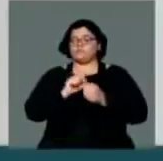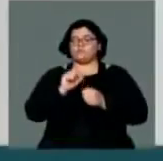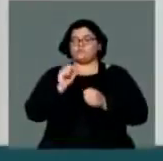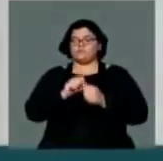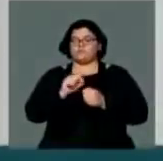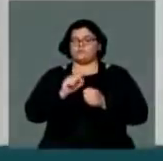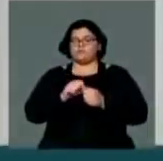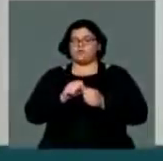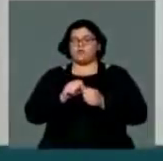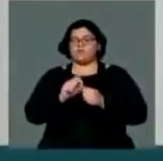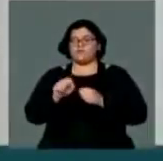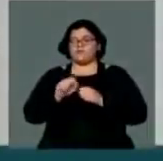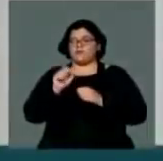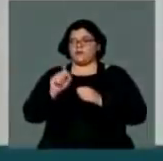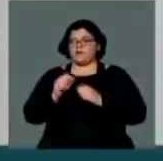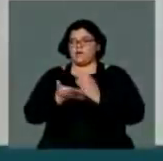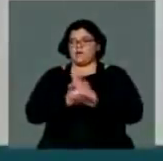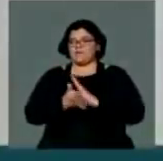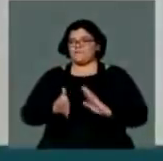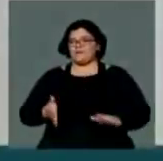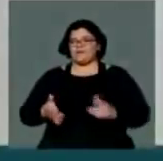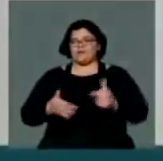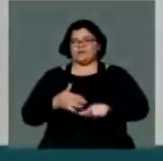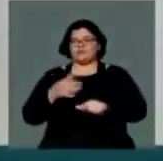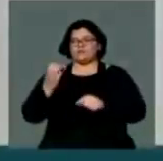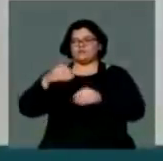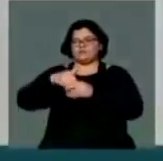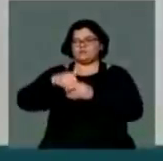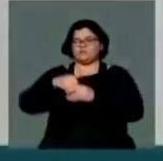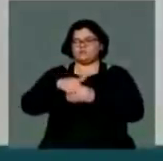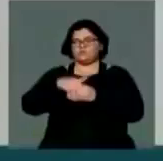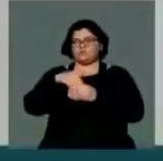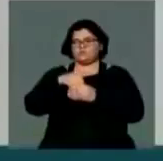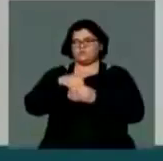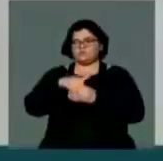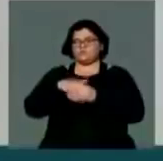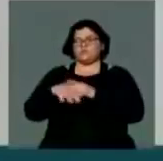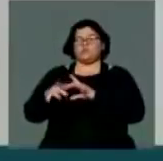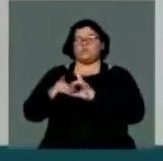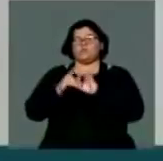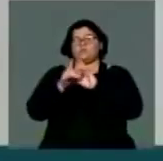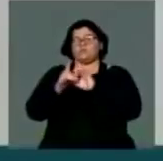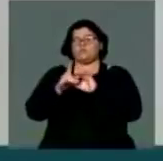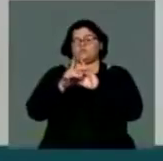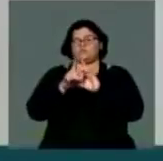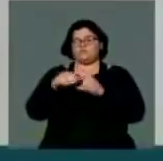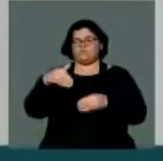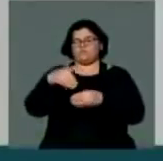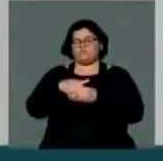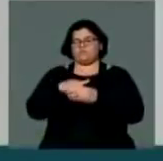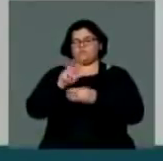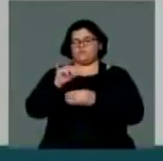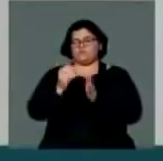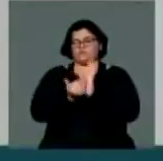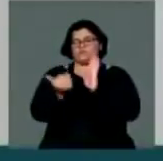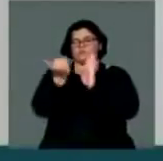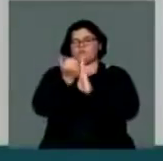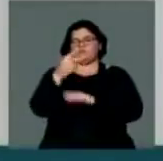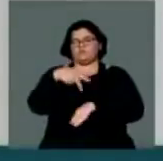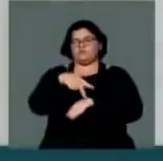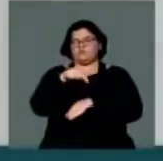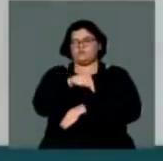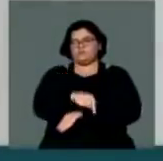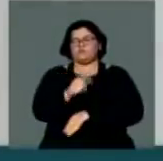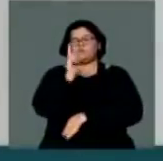acabarmos com a reeleição e a unificação das eleições, será um grande passo que esse país precisa dar